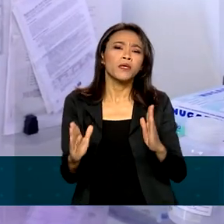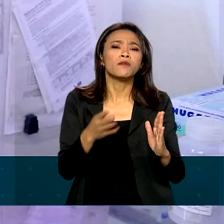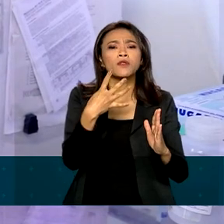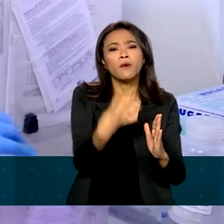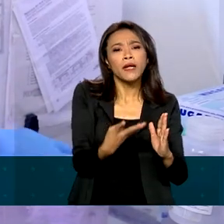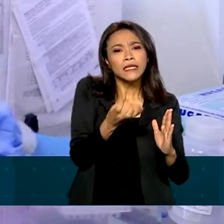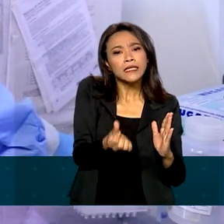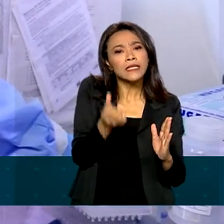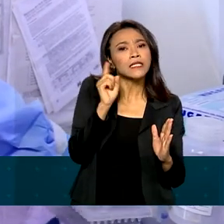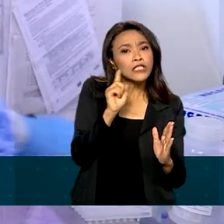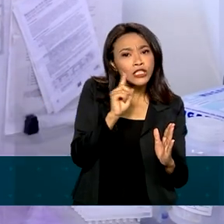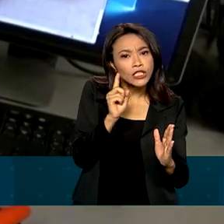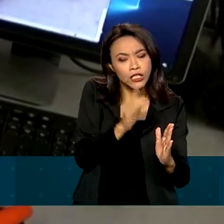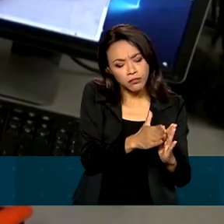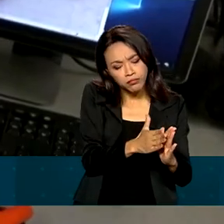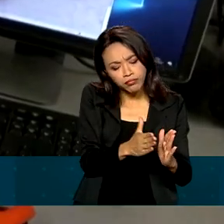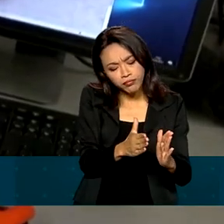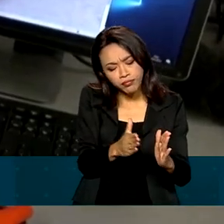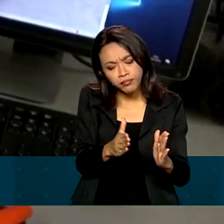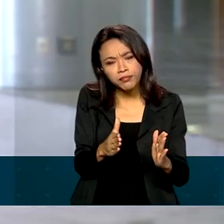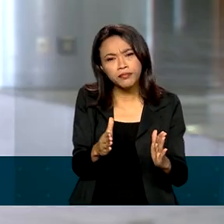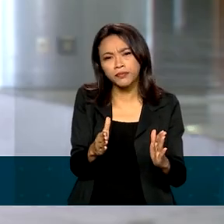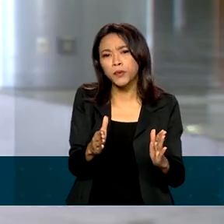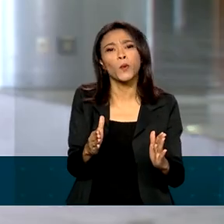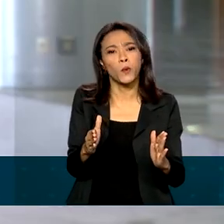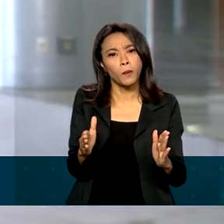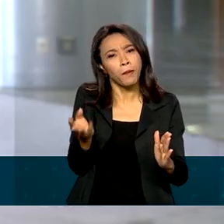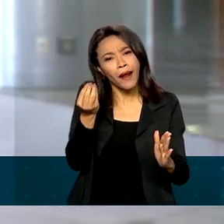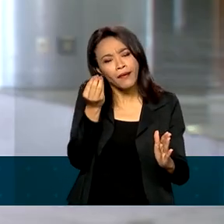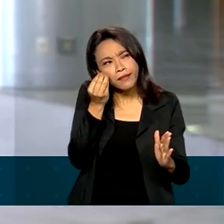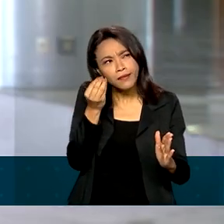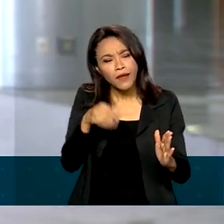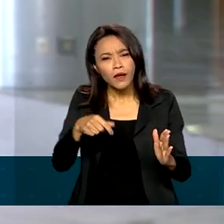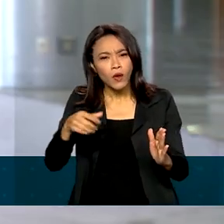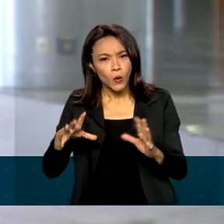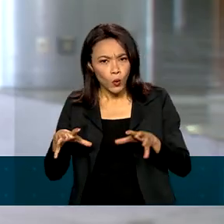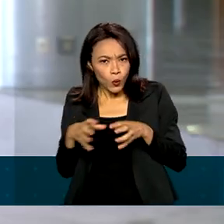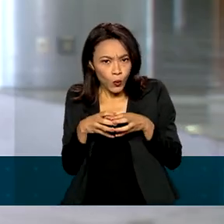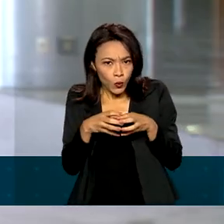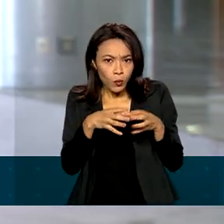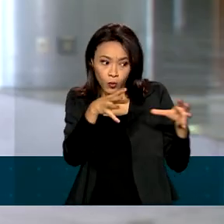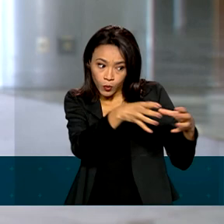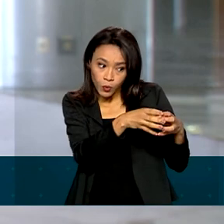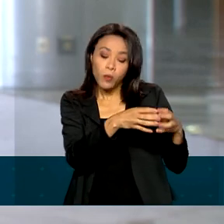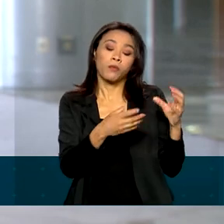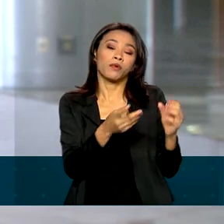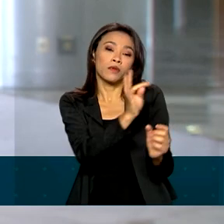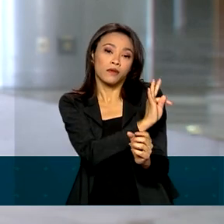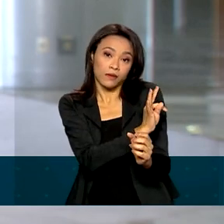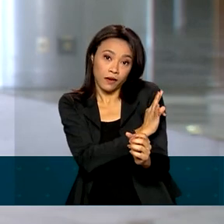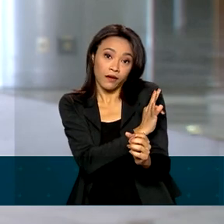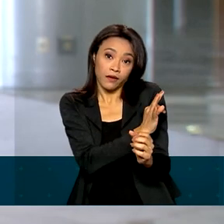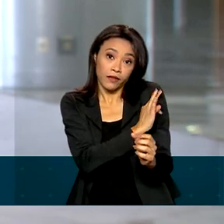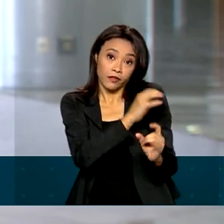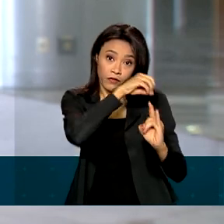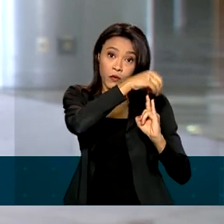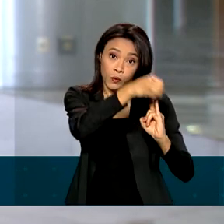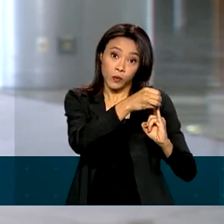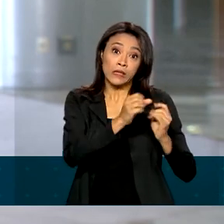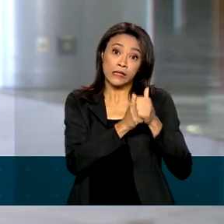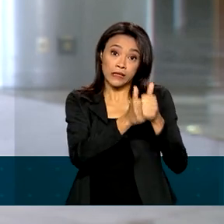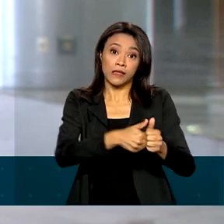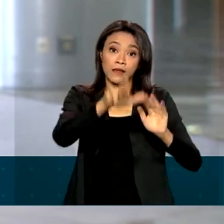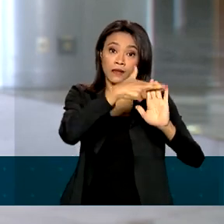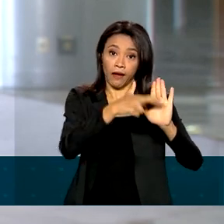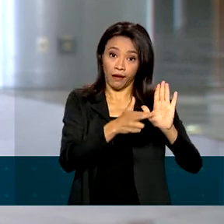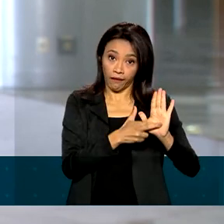dias, incluindo o tempo necessário, né, para os técnicos da Fiocruz atenderem os requisitos da Anvisa. Agora,